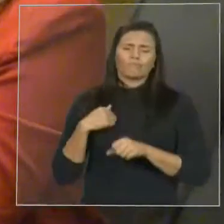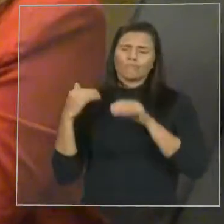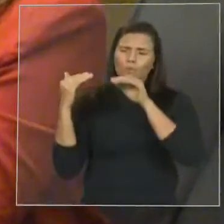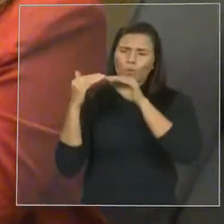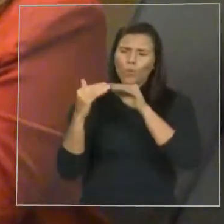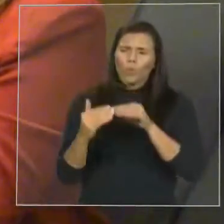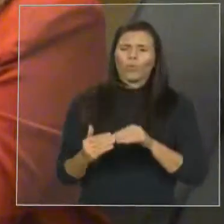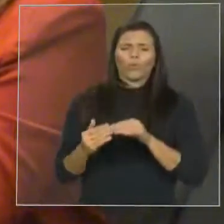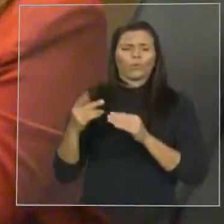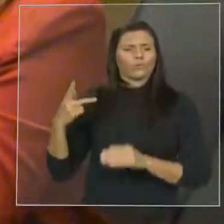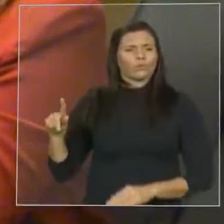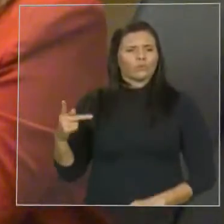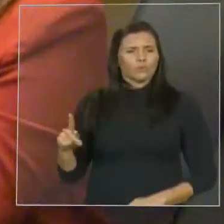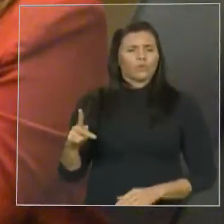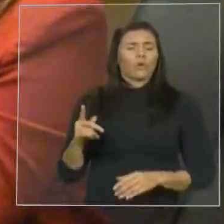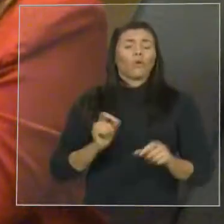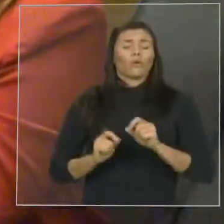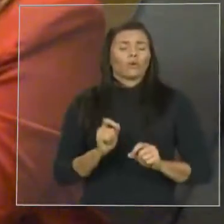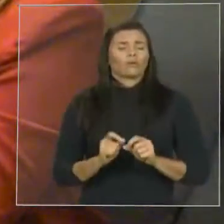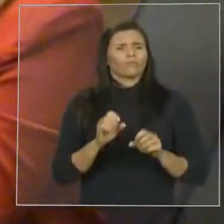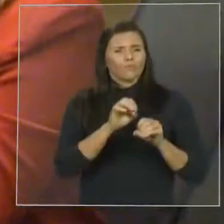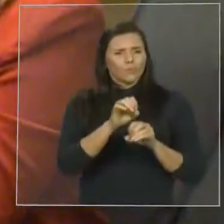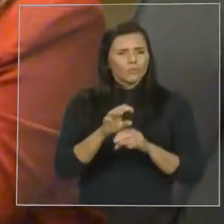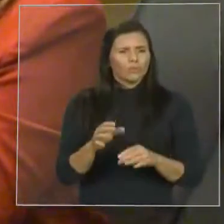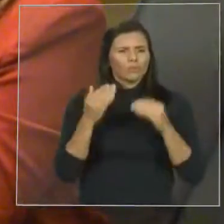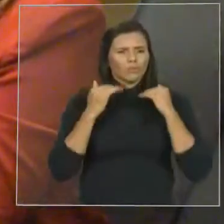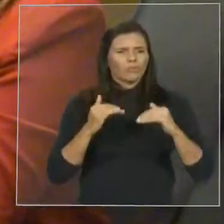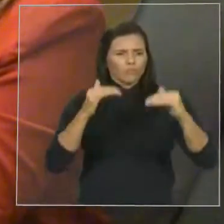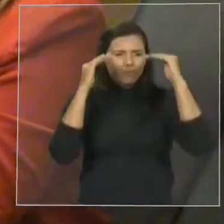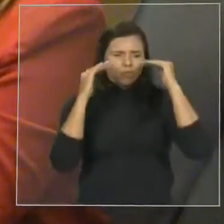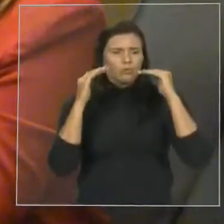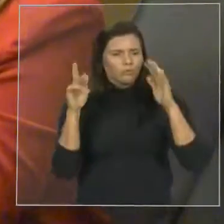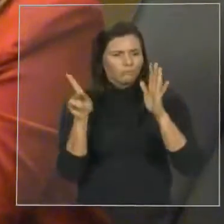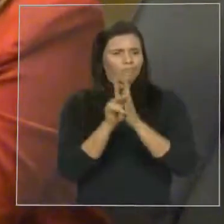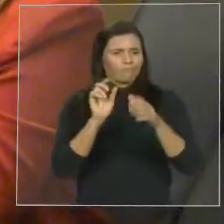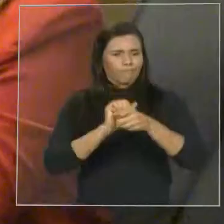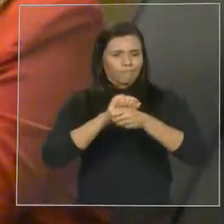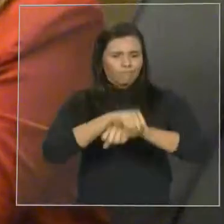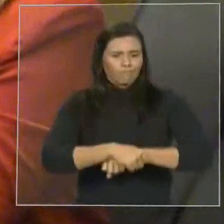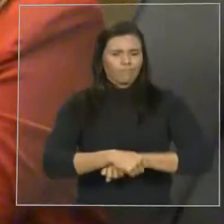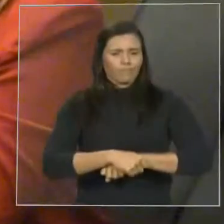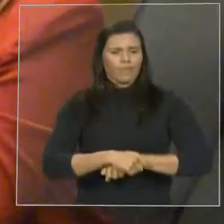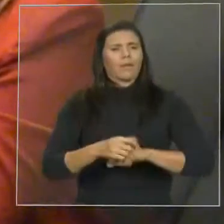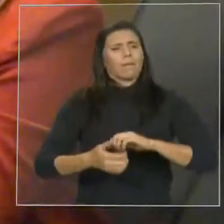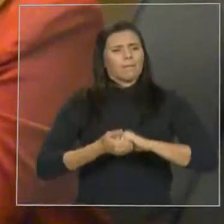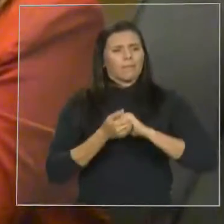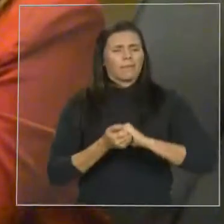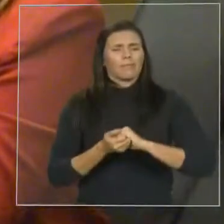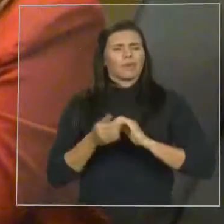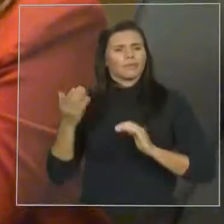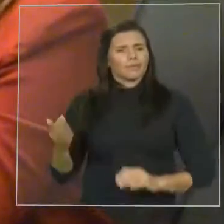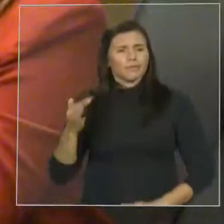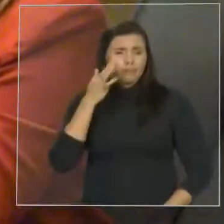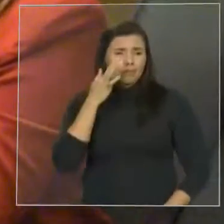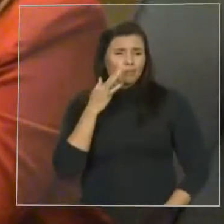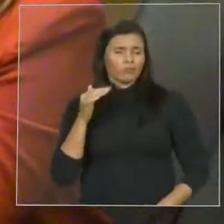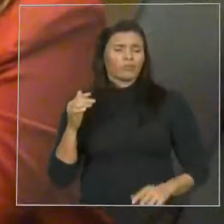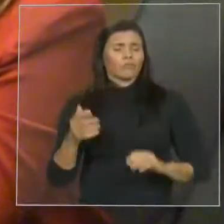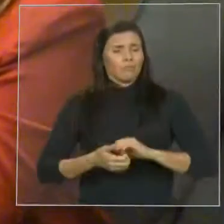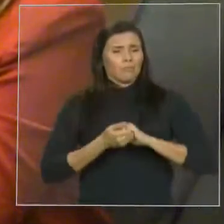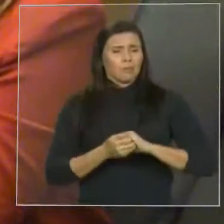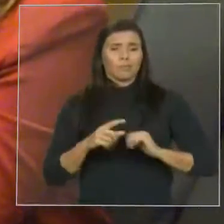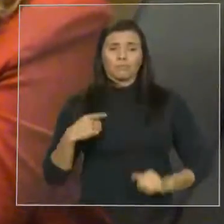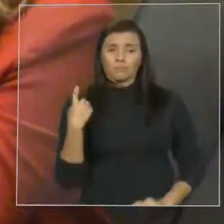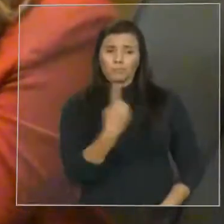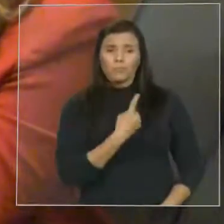região, pelo ensino superior. Parabéns, deputado, parabéns ao nosso governador Flávio Dino, parabéns para nós e para os jovens e professores que vão